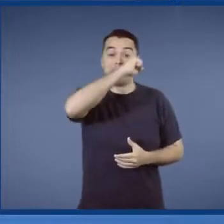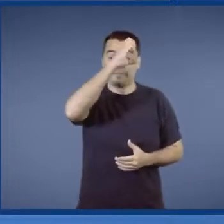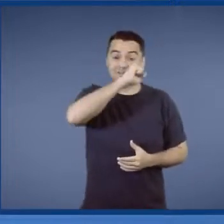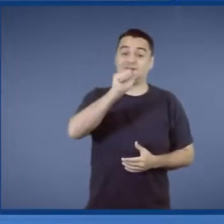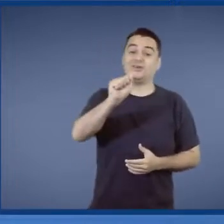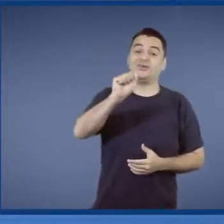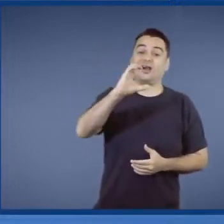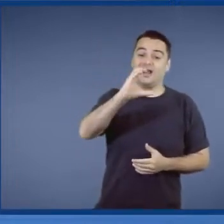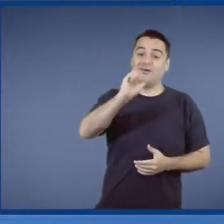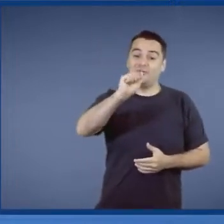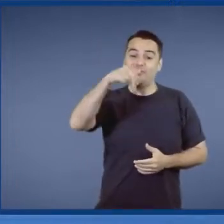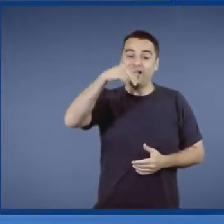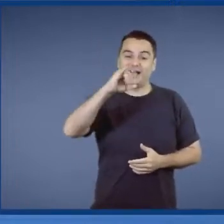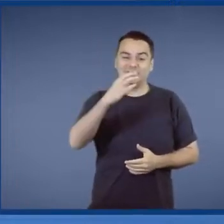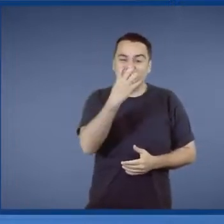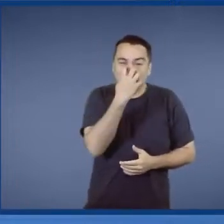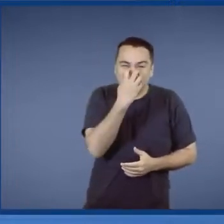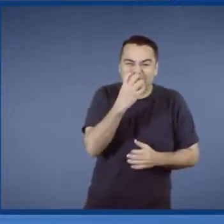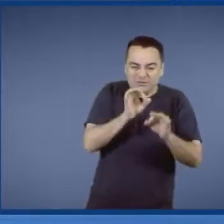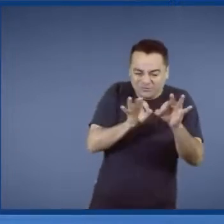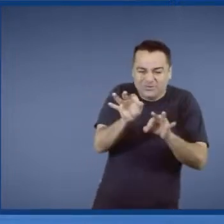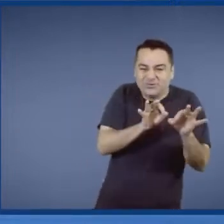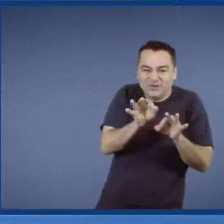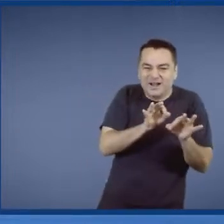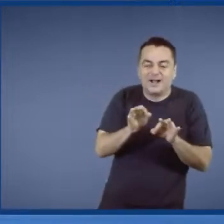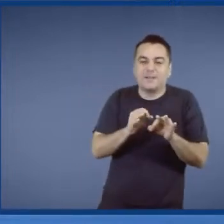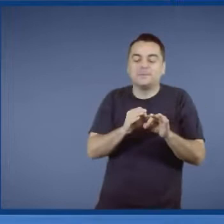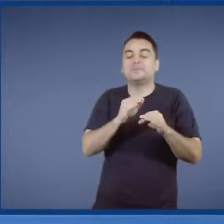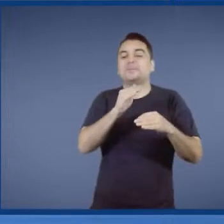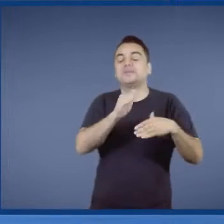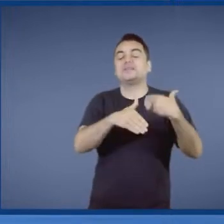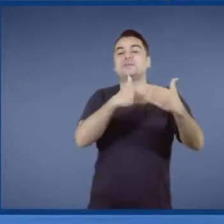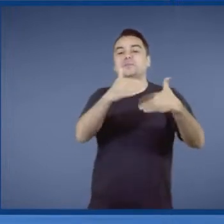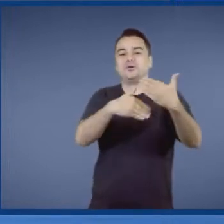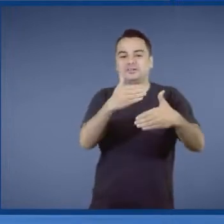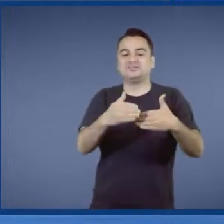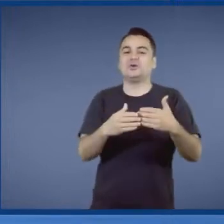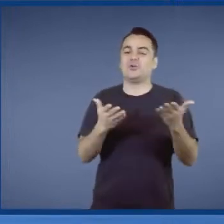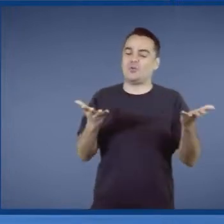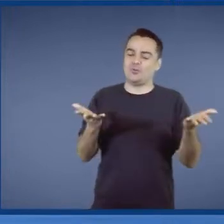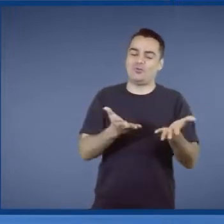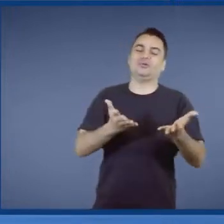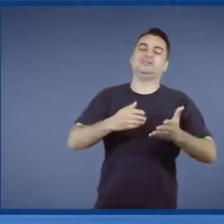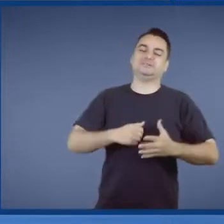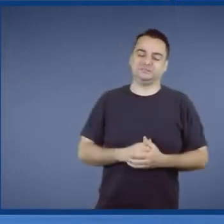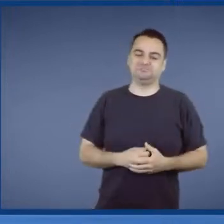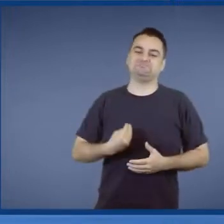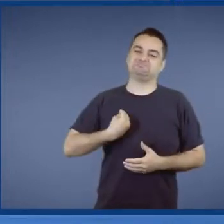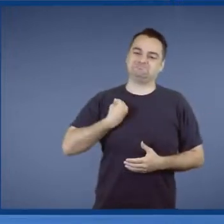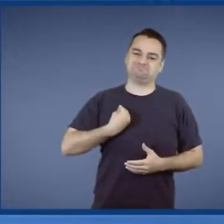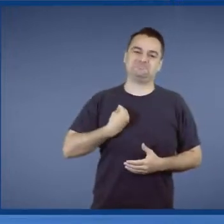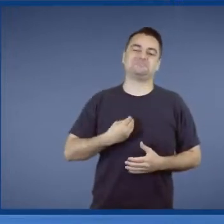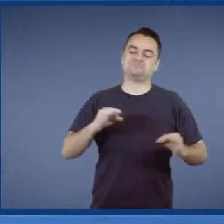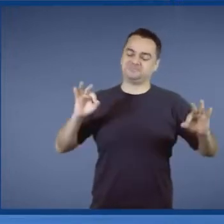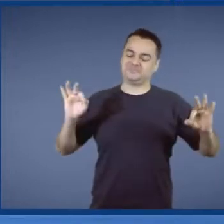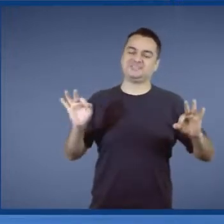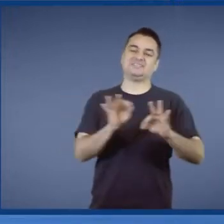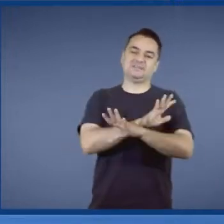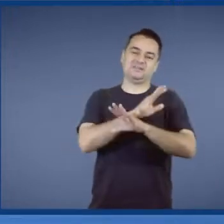engenharia civil no IME. Lá atrás. Que passou por um monte de coisa e hoje está aqui. Encerrando um ciclo.